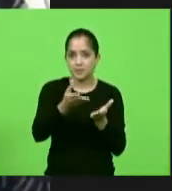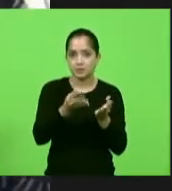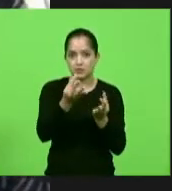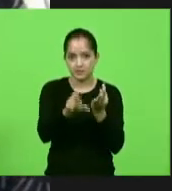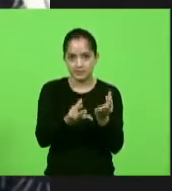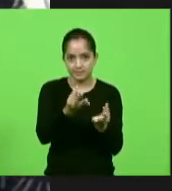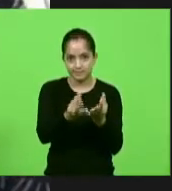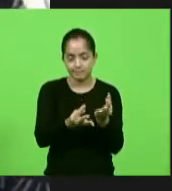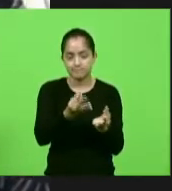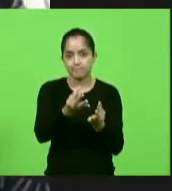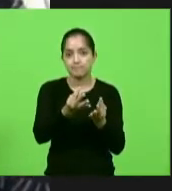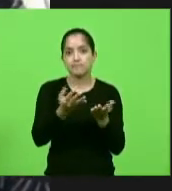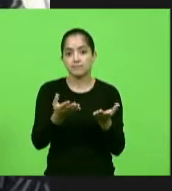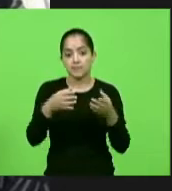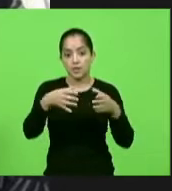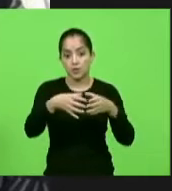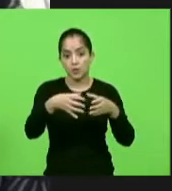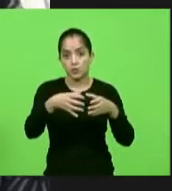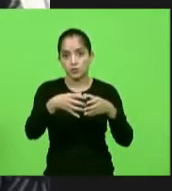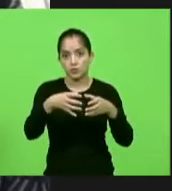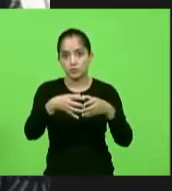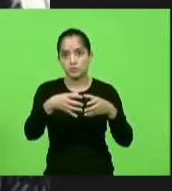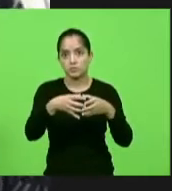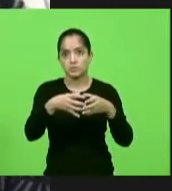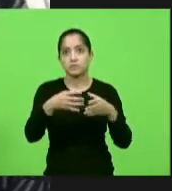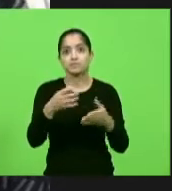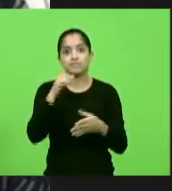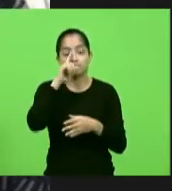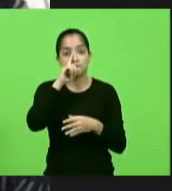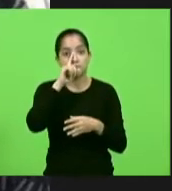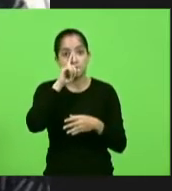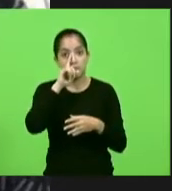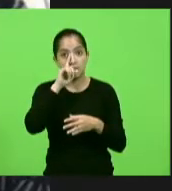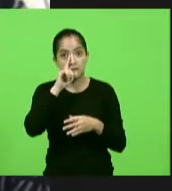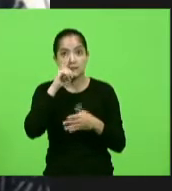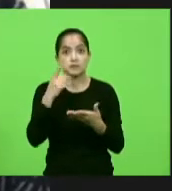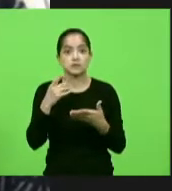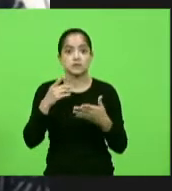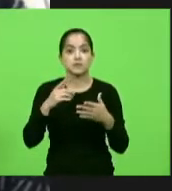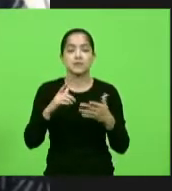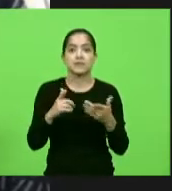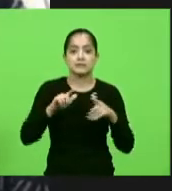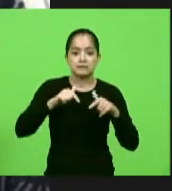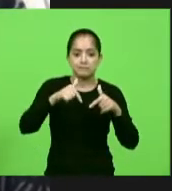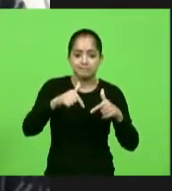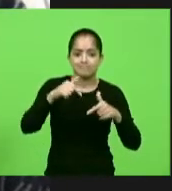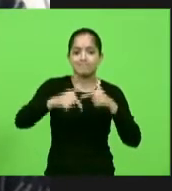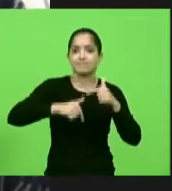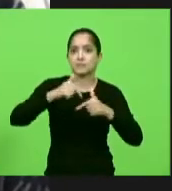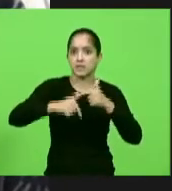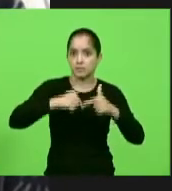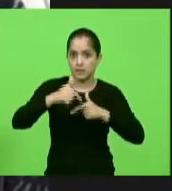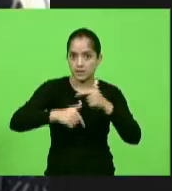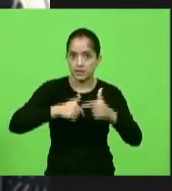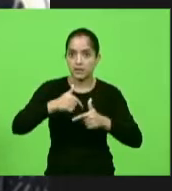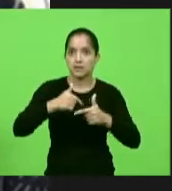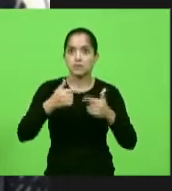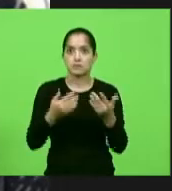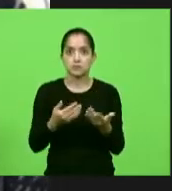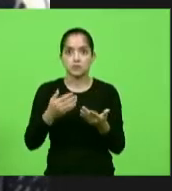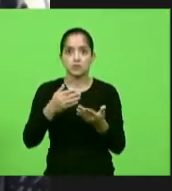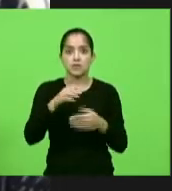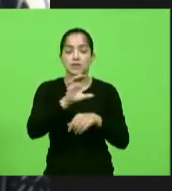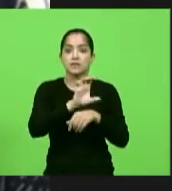é um grupo de altíssimo risco, é um pessoal que está na frente, lembrando que as comunidades terapêuticas estão